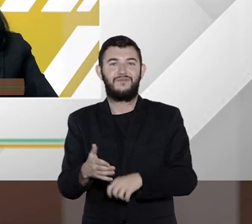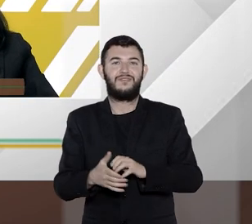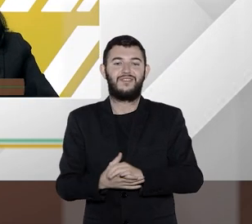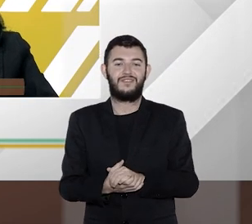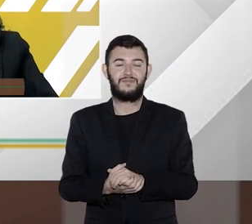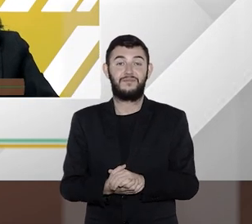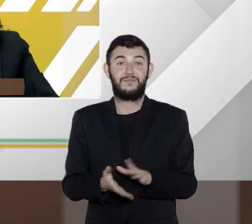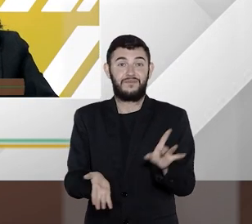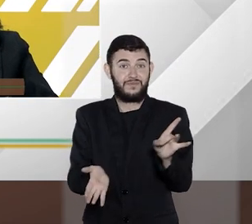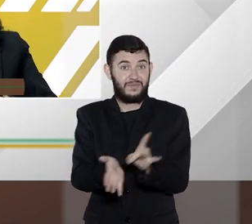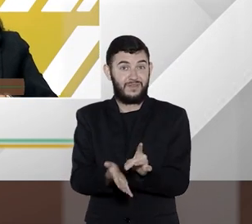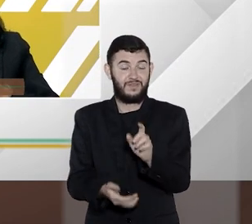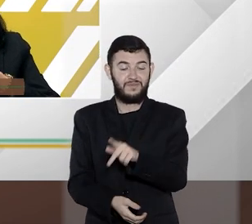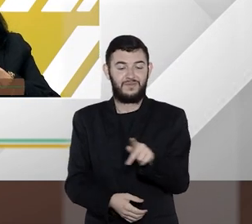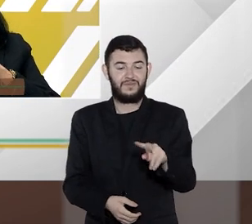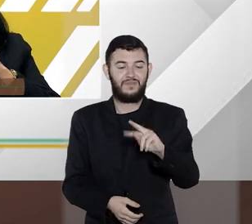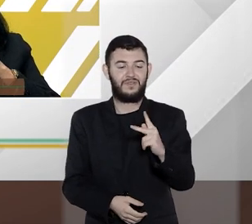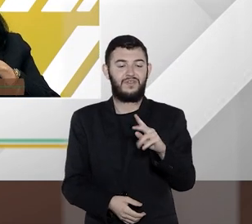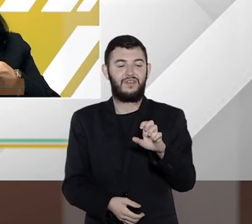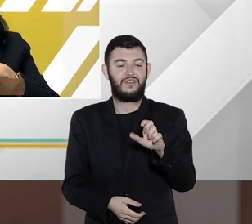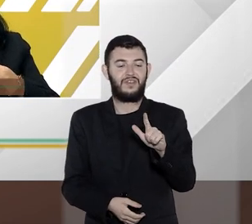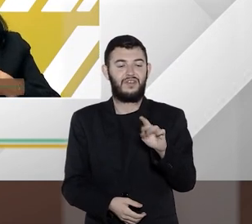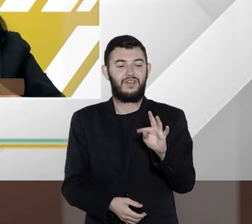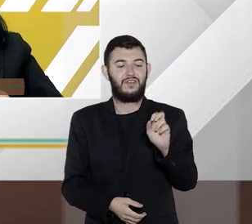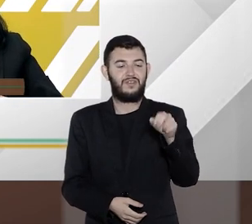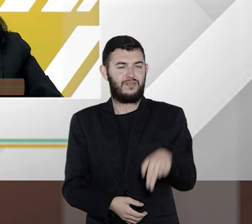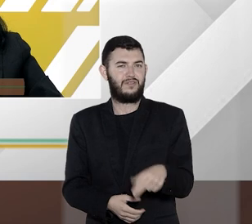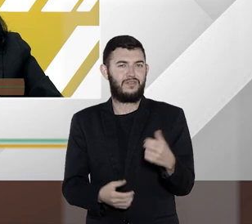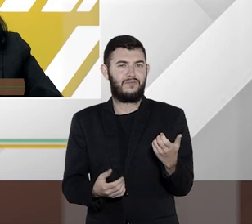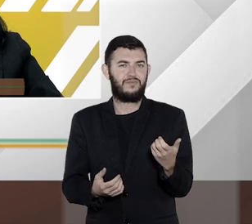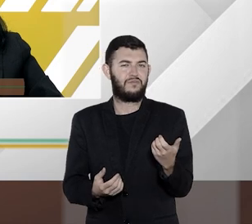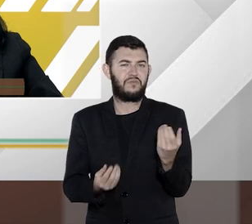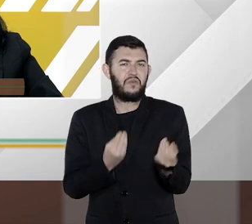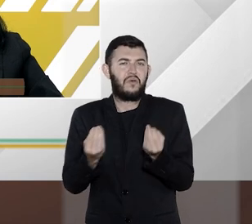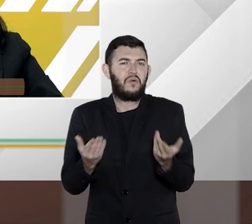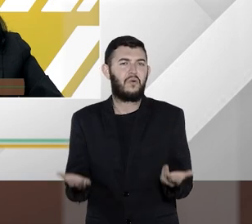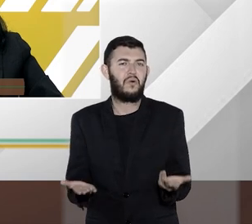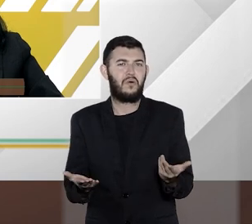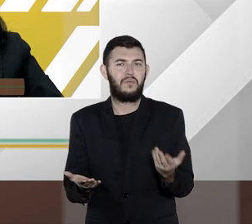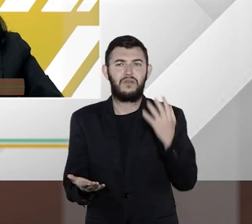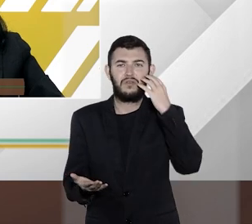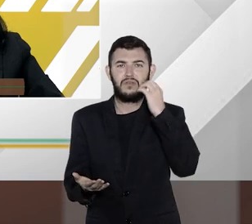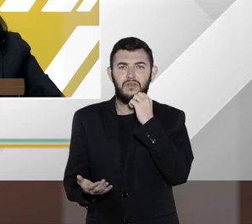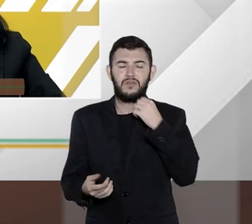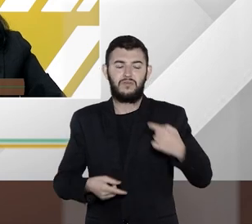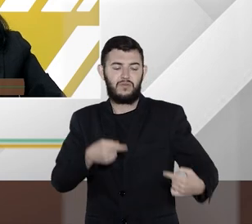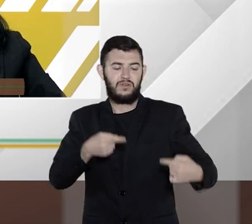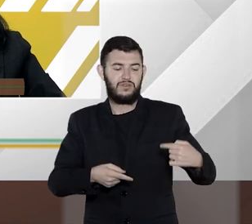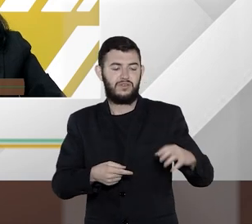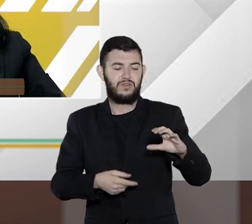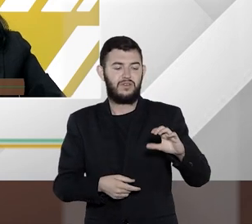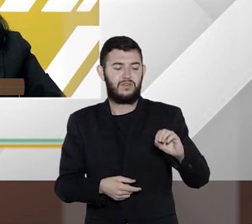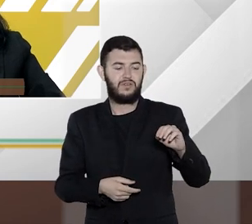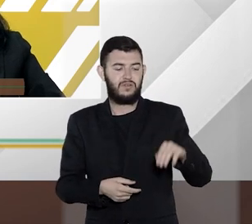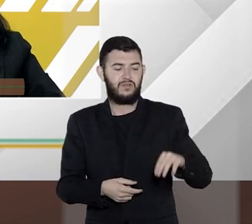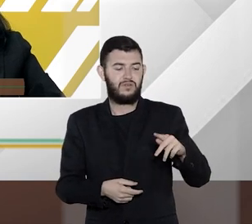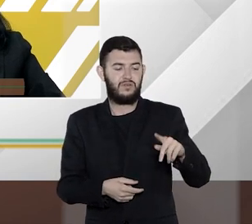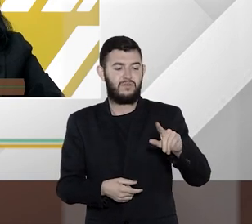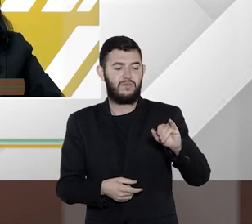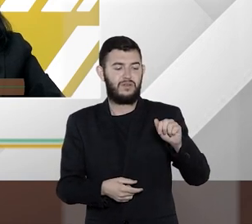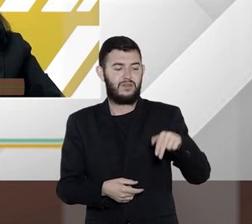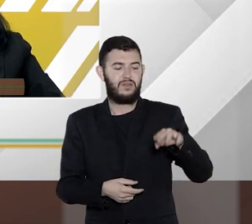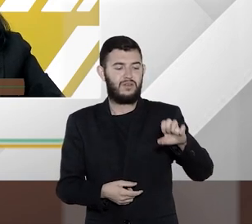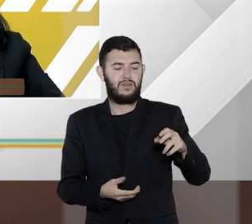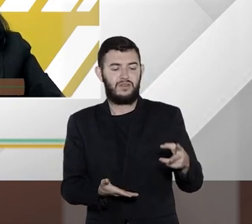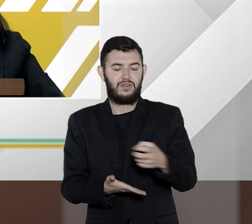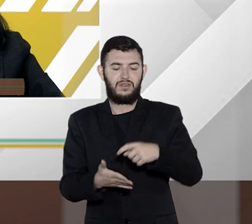verdade agora com o professor Elton eu gostaria de saber como é que a adoção de políticas de compliance tributário pode ajudar a prevenir